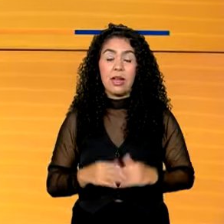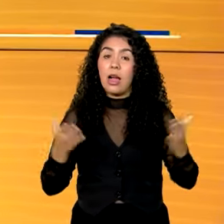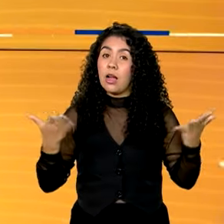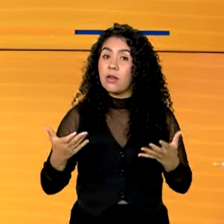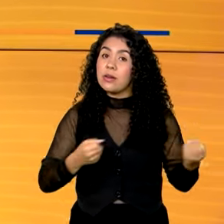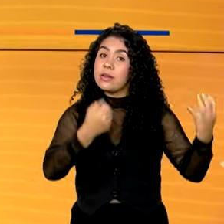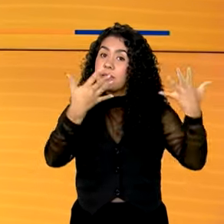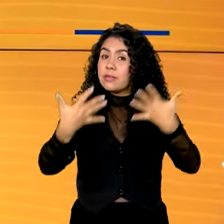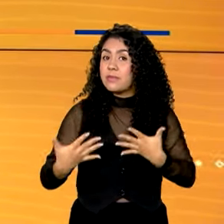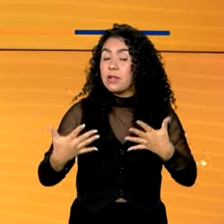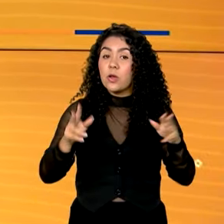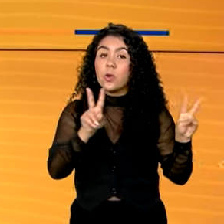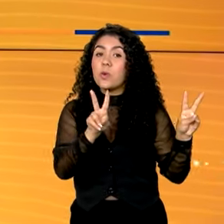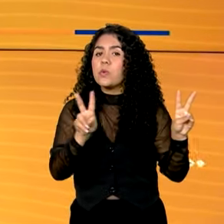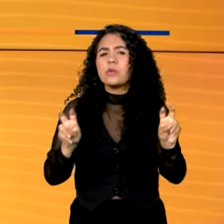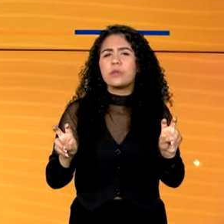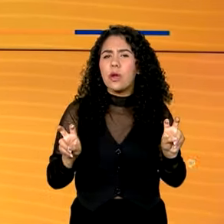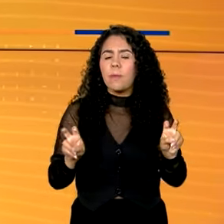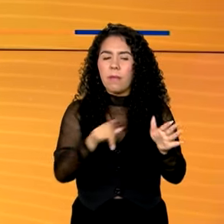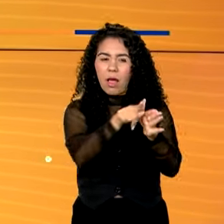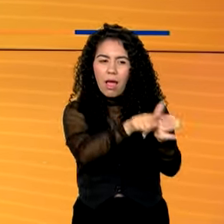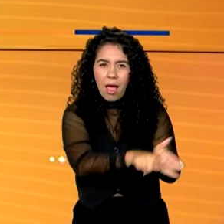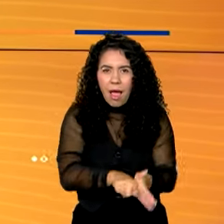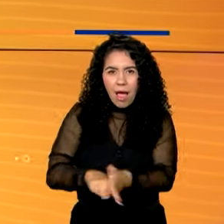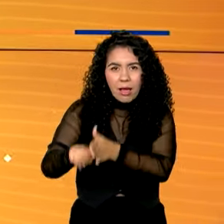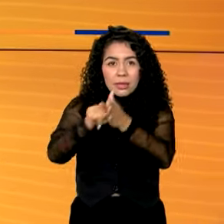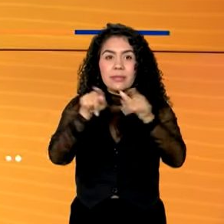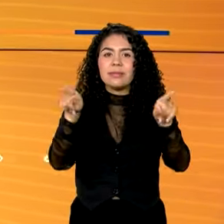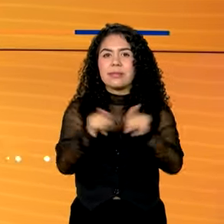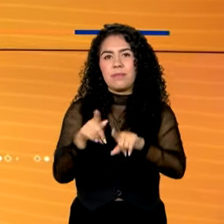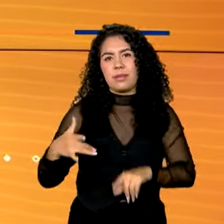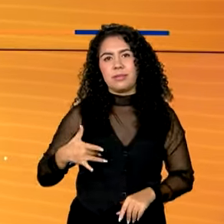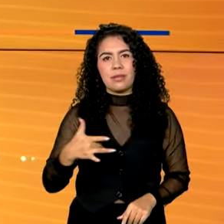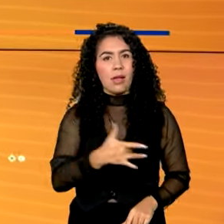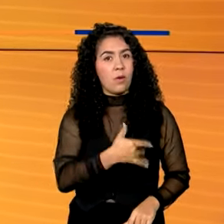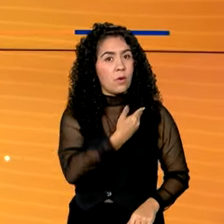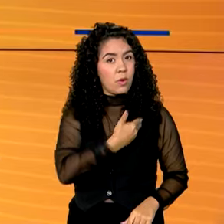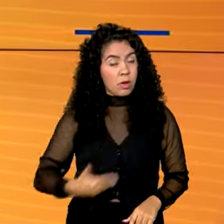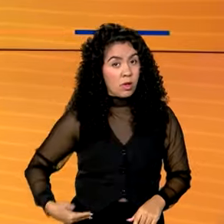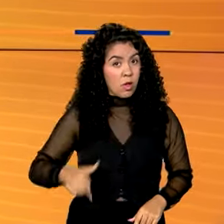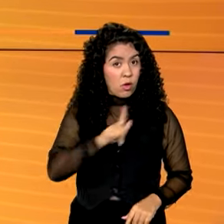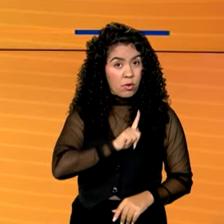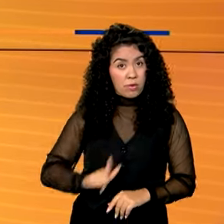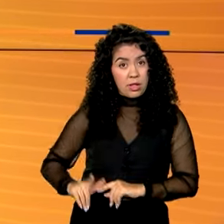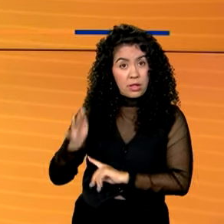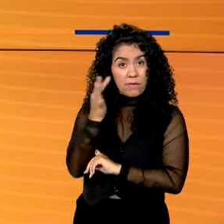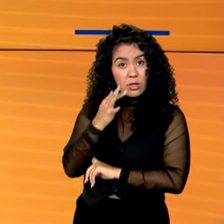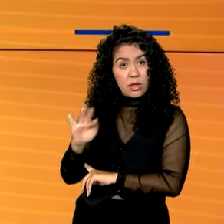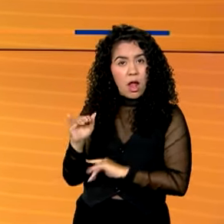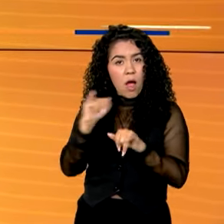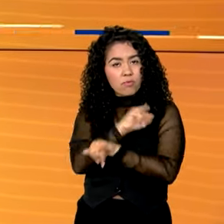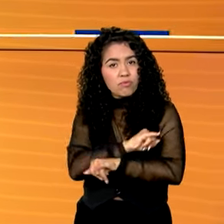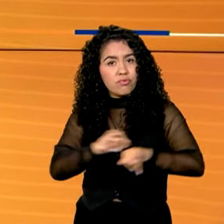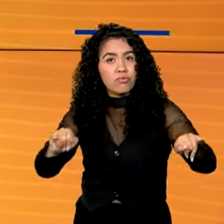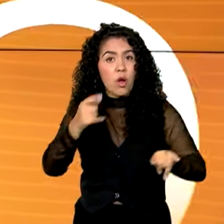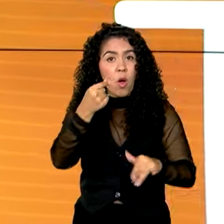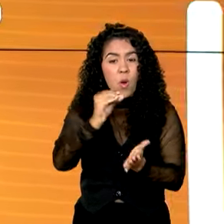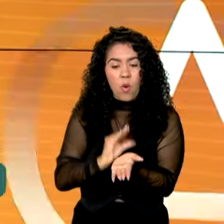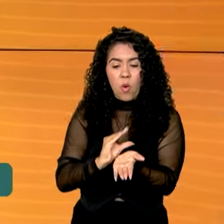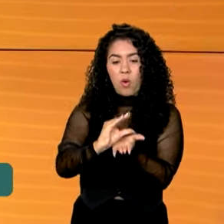A gente fala agora sobre pesquisa e saúde pública. O governo federal anunciou o investimento de